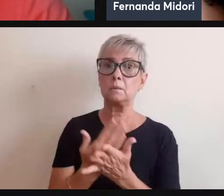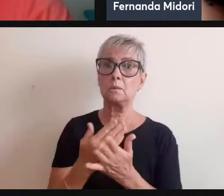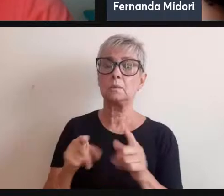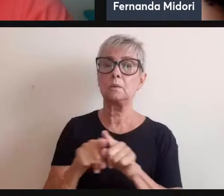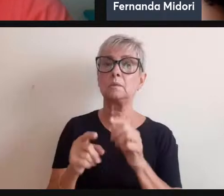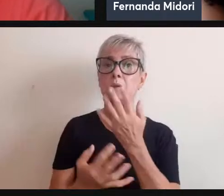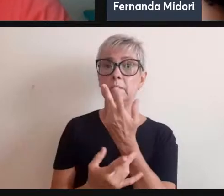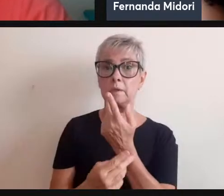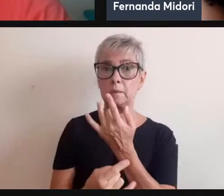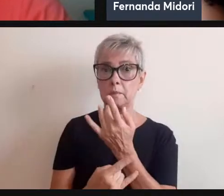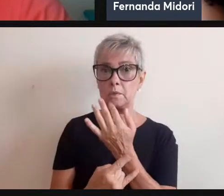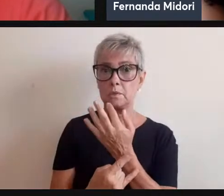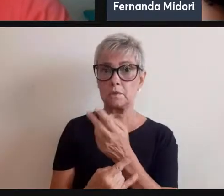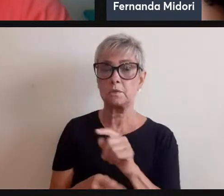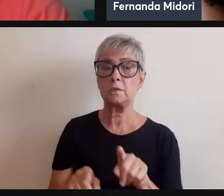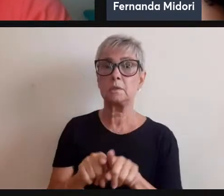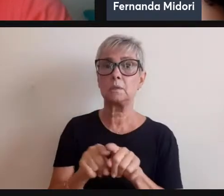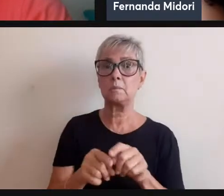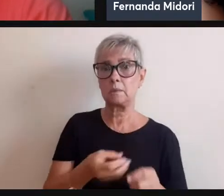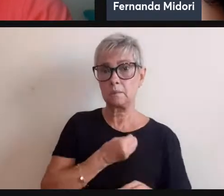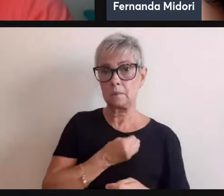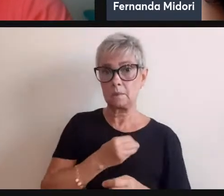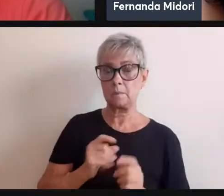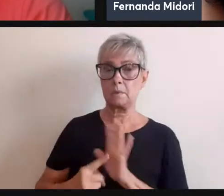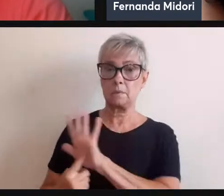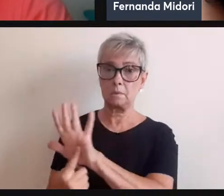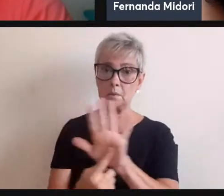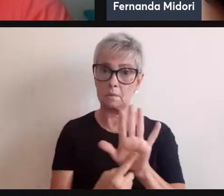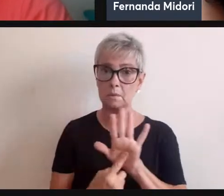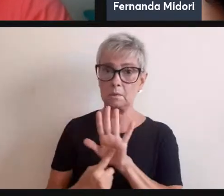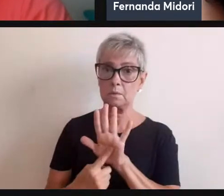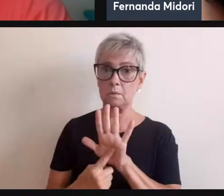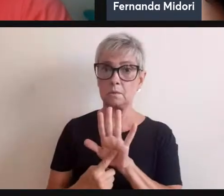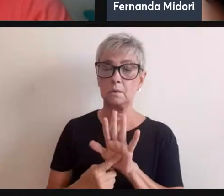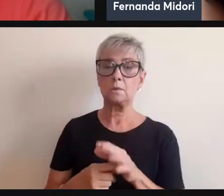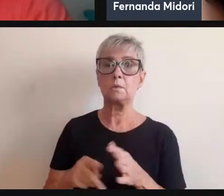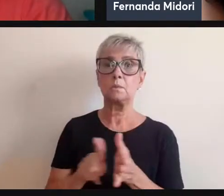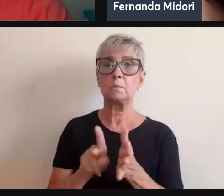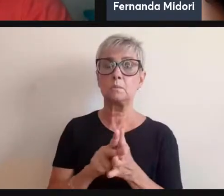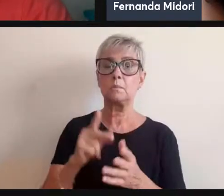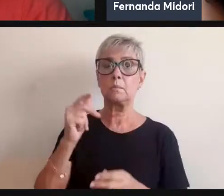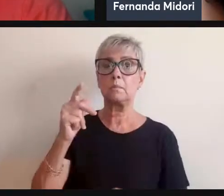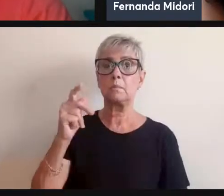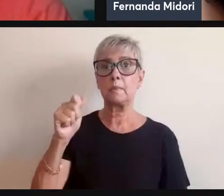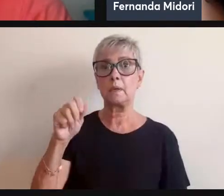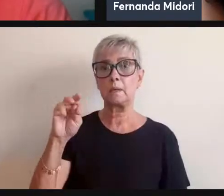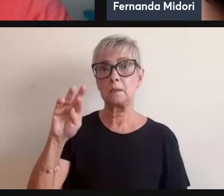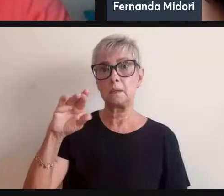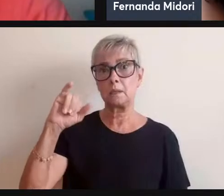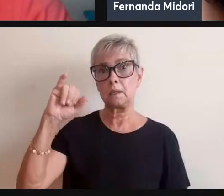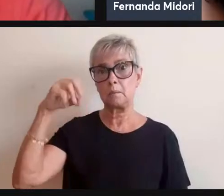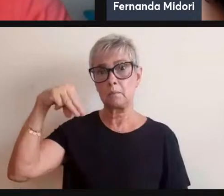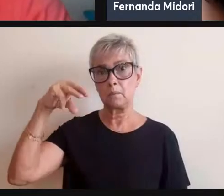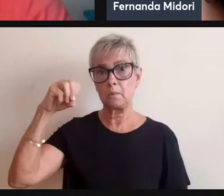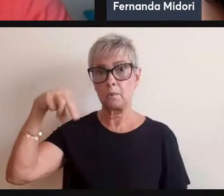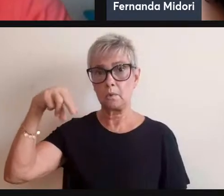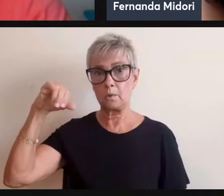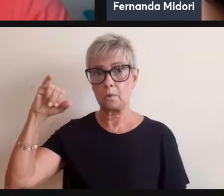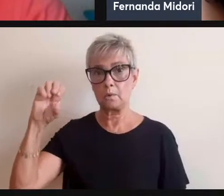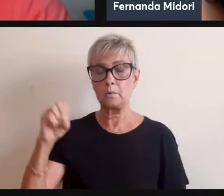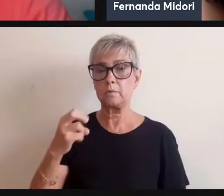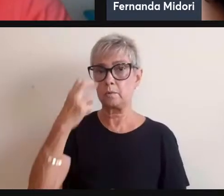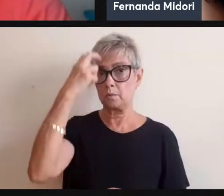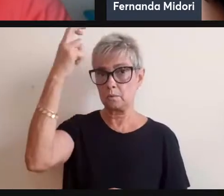Participa de exposições, entre elas, Patrimônio Vivo, Cultura e Tradição, do CCBBH, em